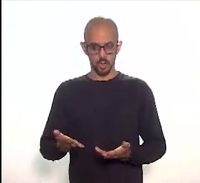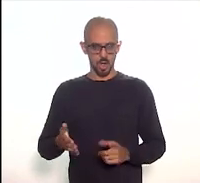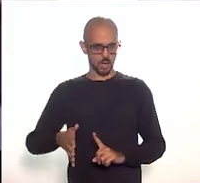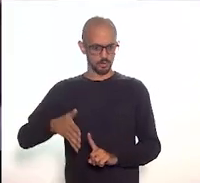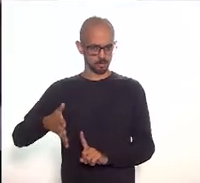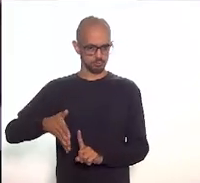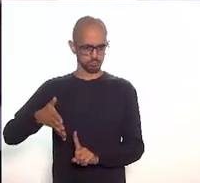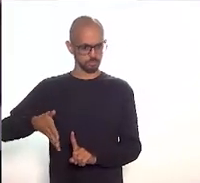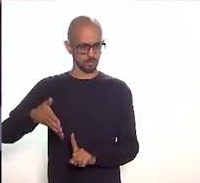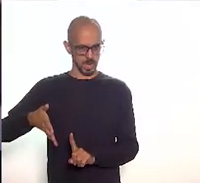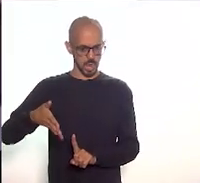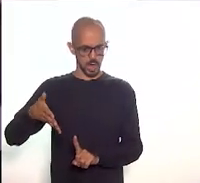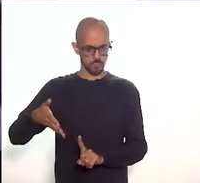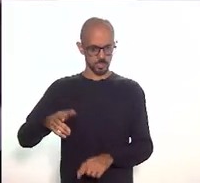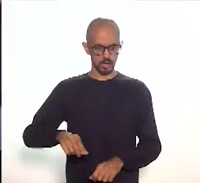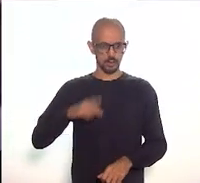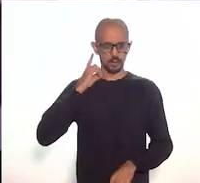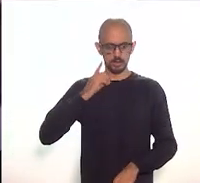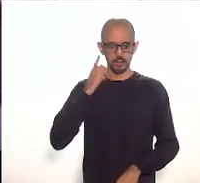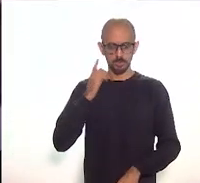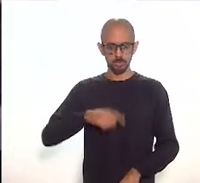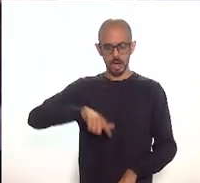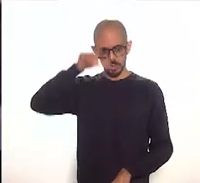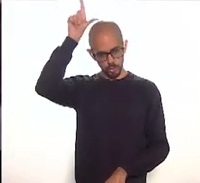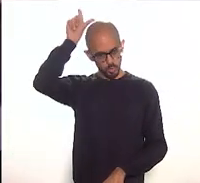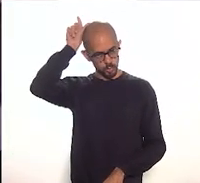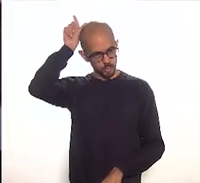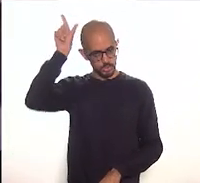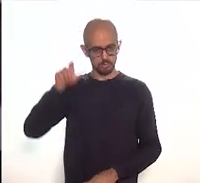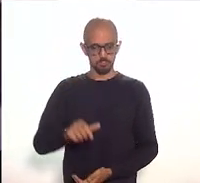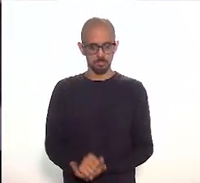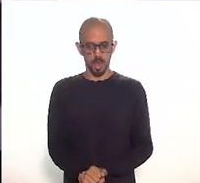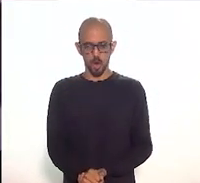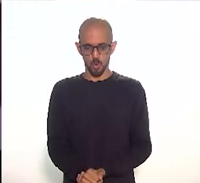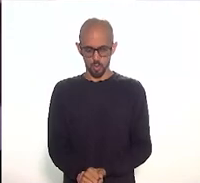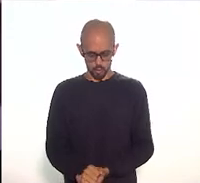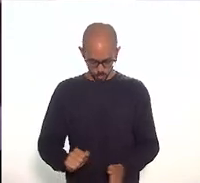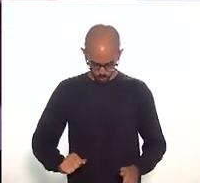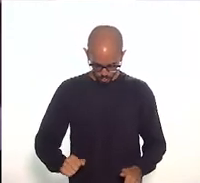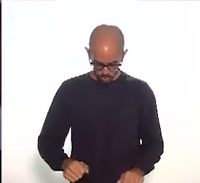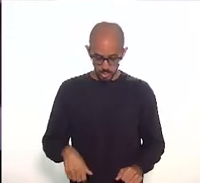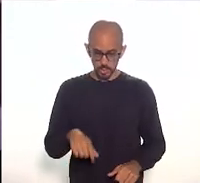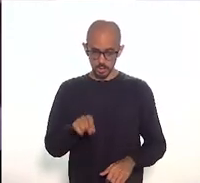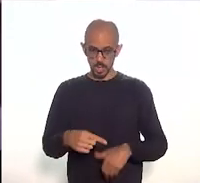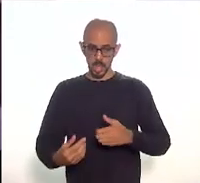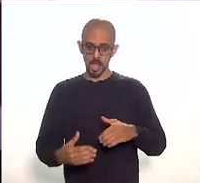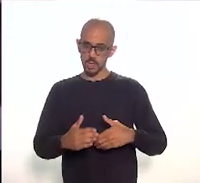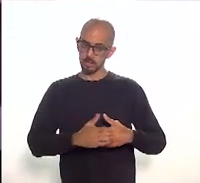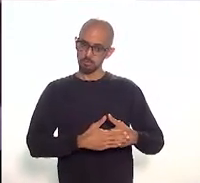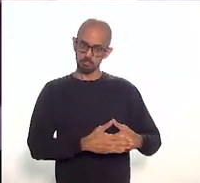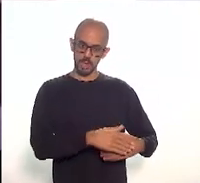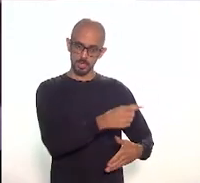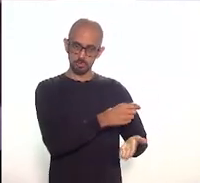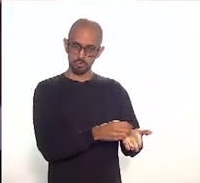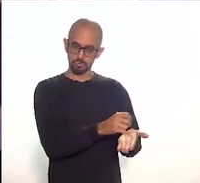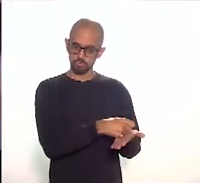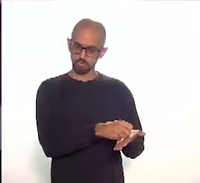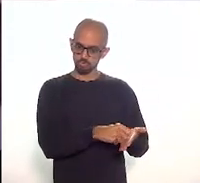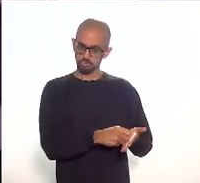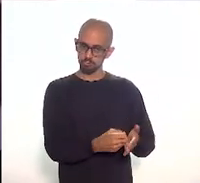ao deputado Luiz Paulo Corrêa da Rocha, autor do projeto, exatamente